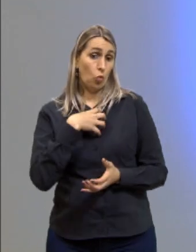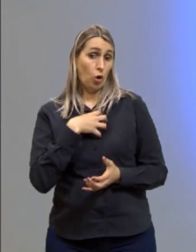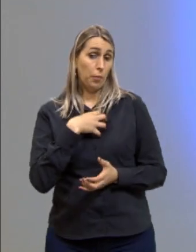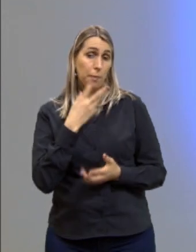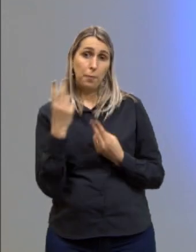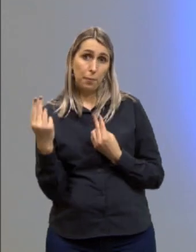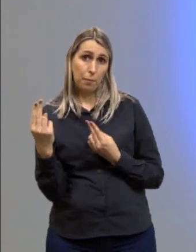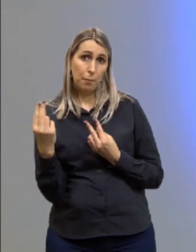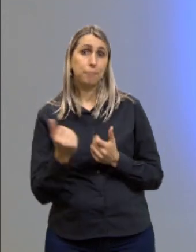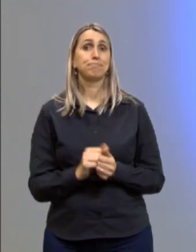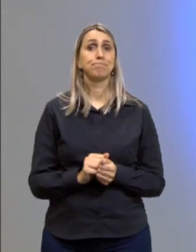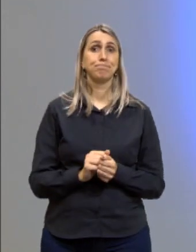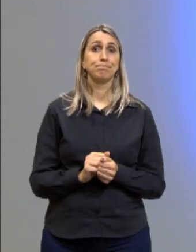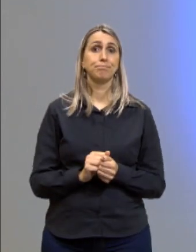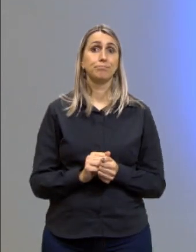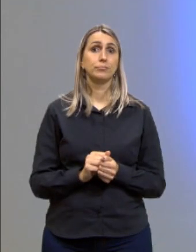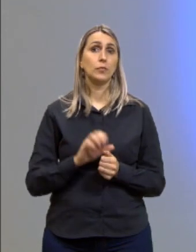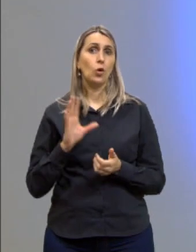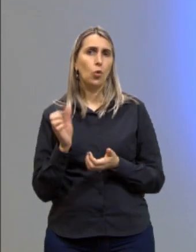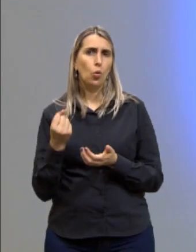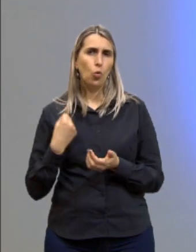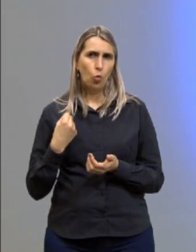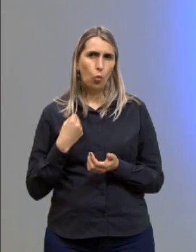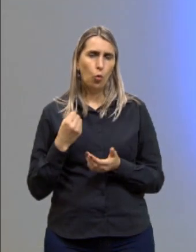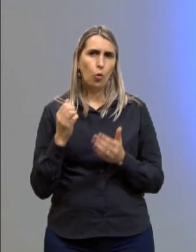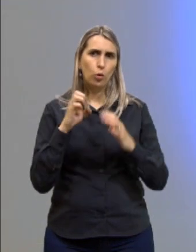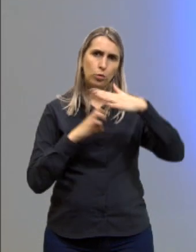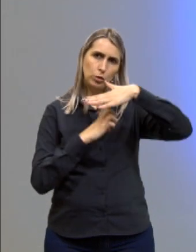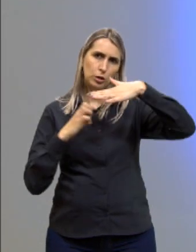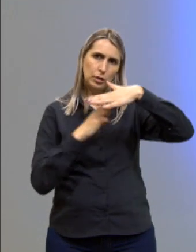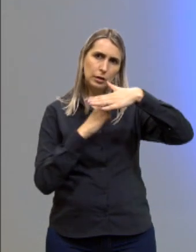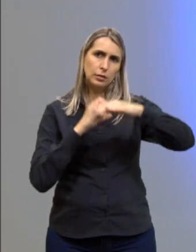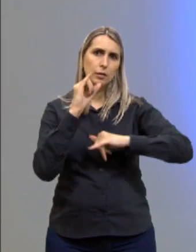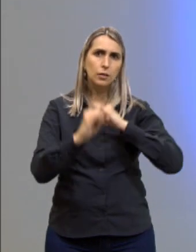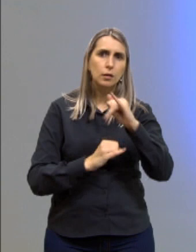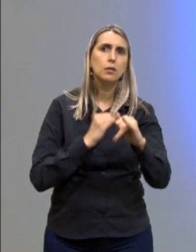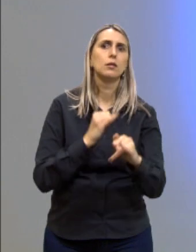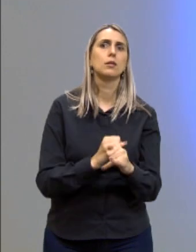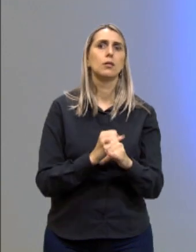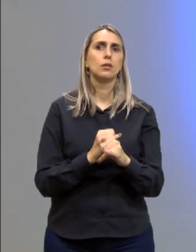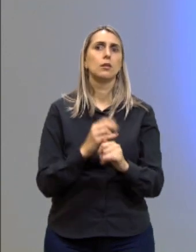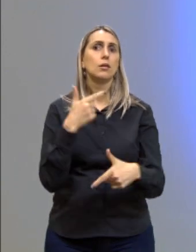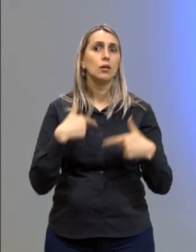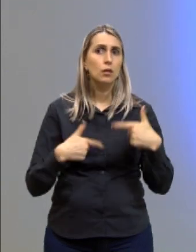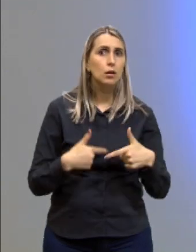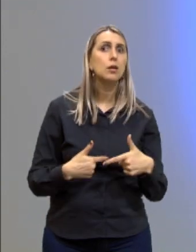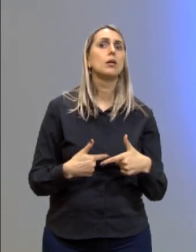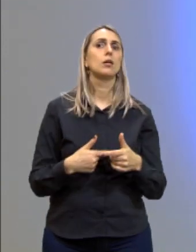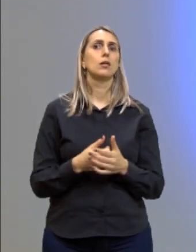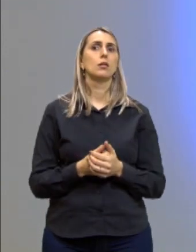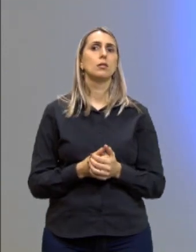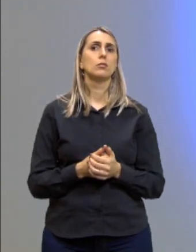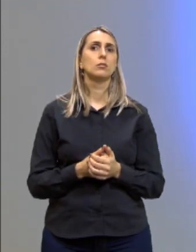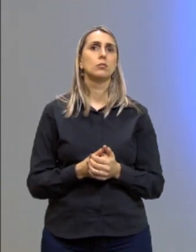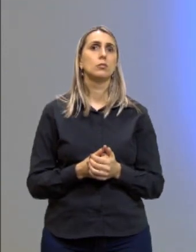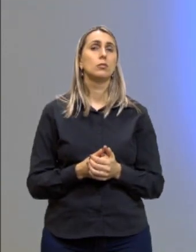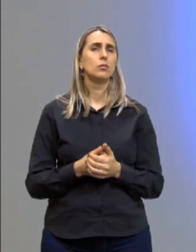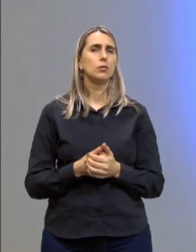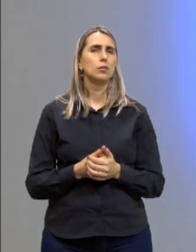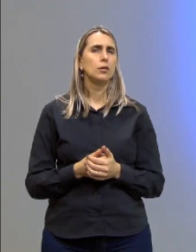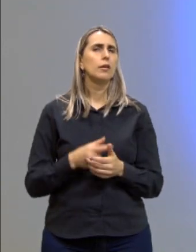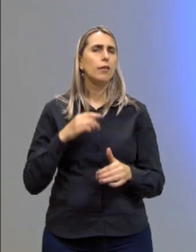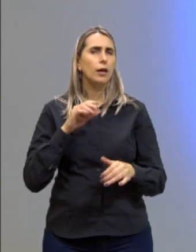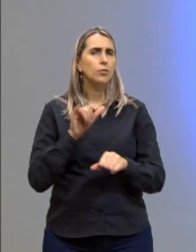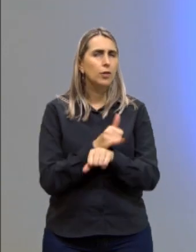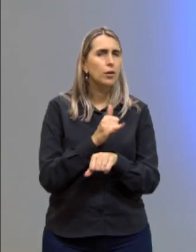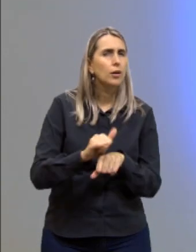semelhante, o algoritmo de empresas de internet trabalha, ou seja, adota um